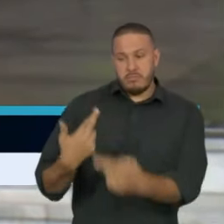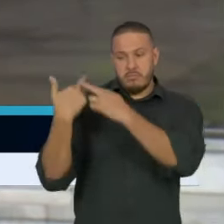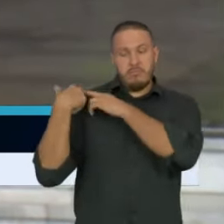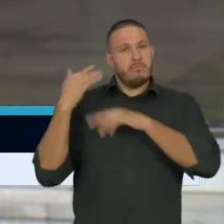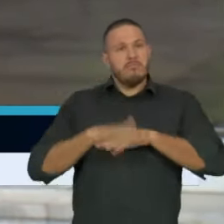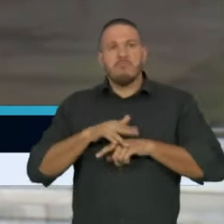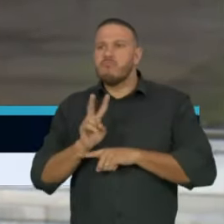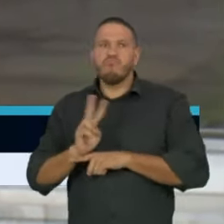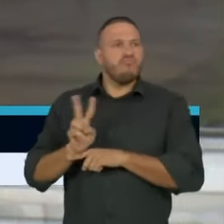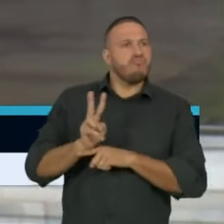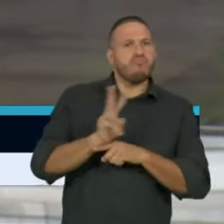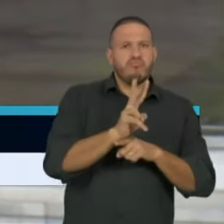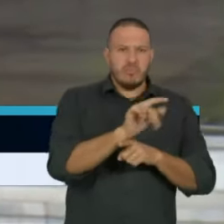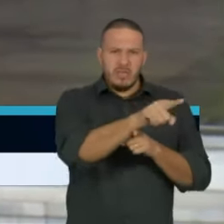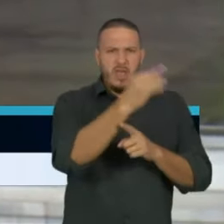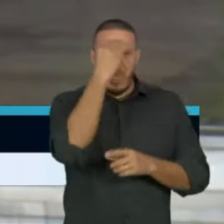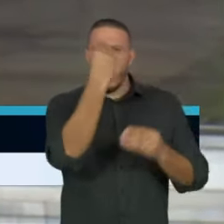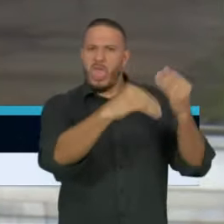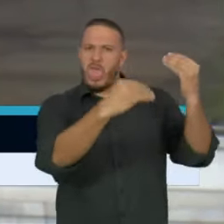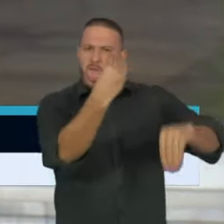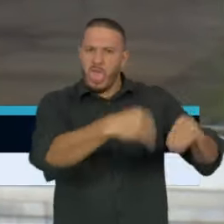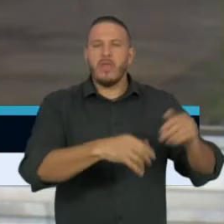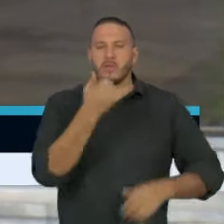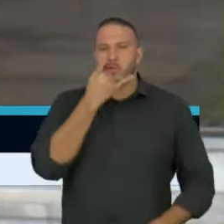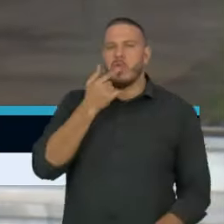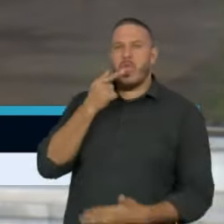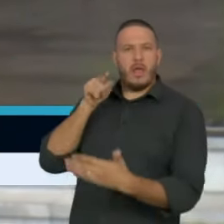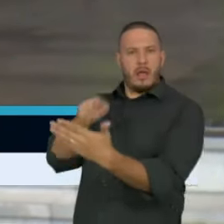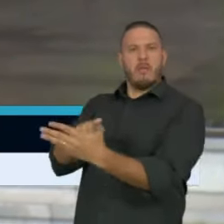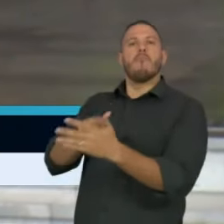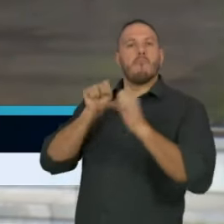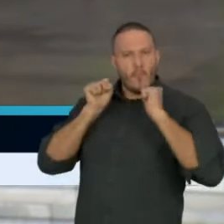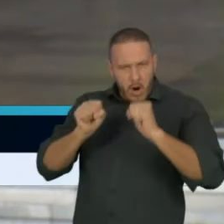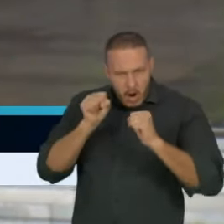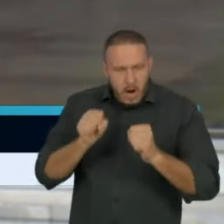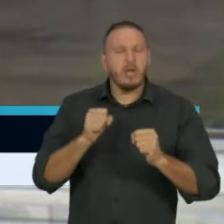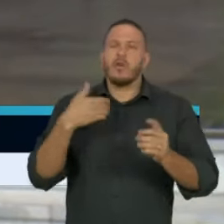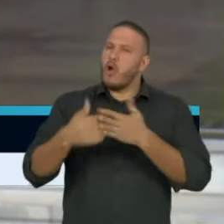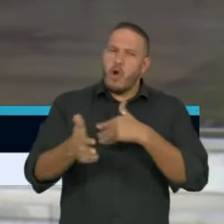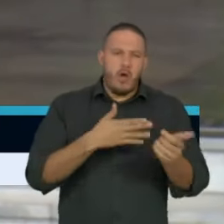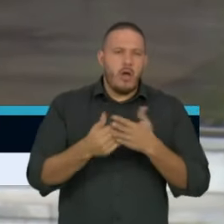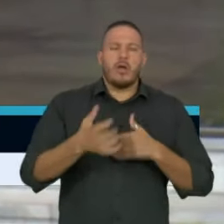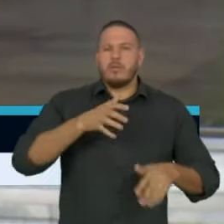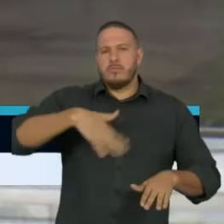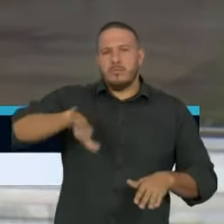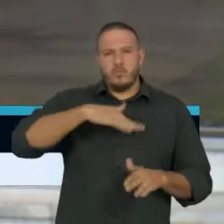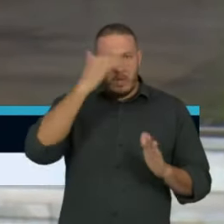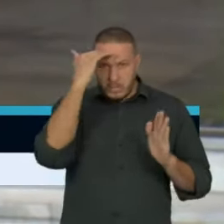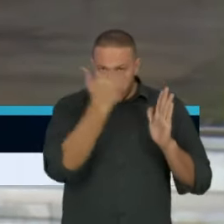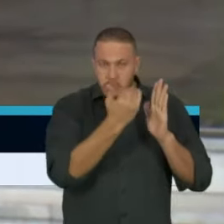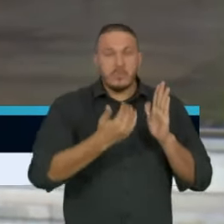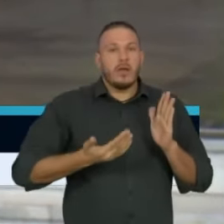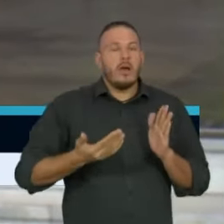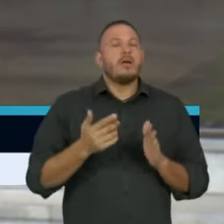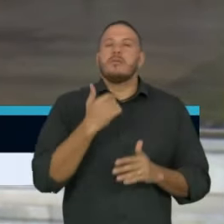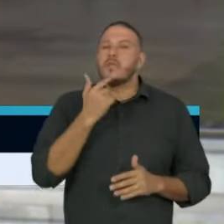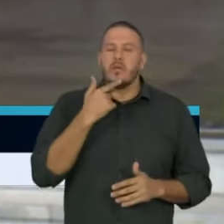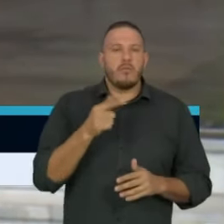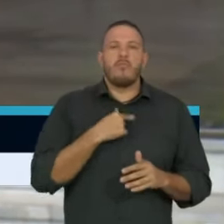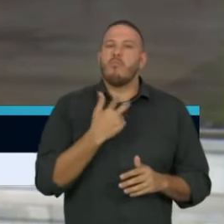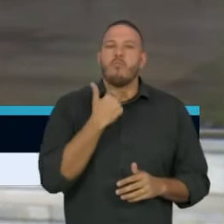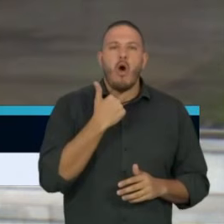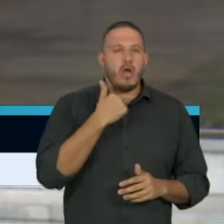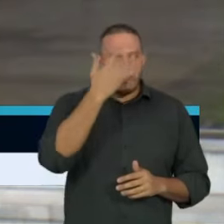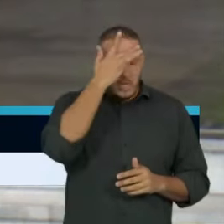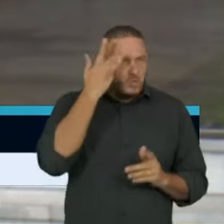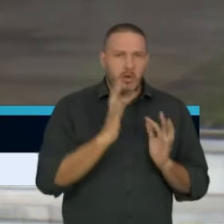se houver desobediência de qualquer natureza para esta orientação. Nenhuma aglomeração